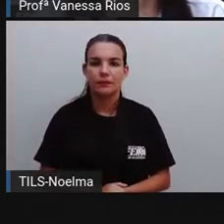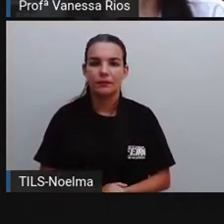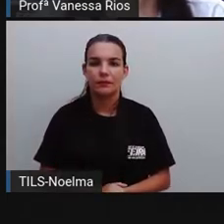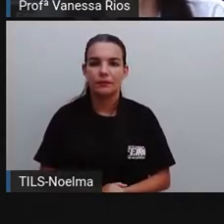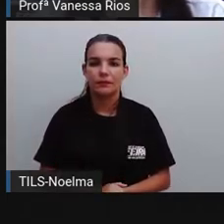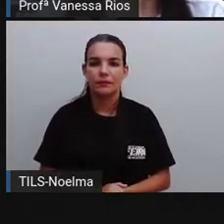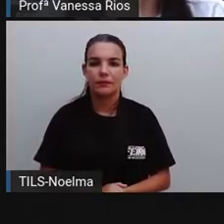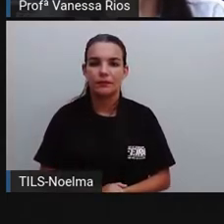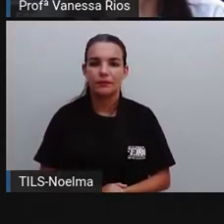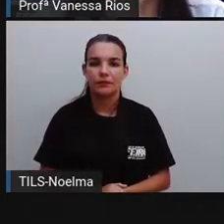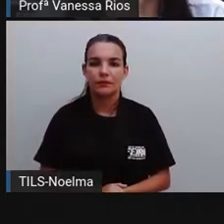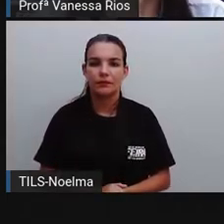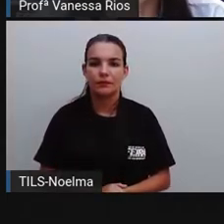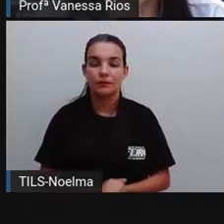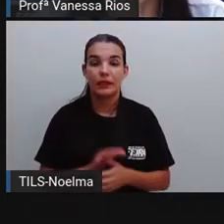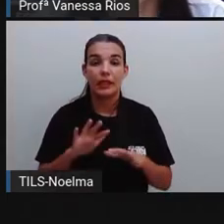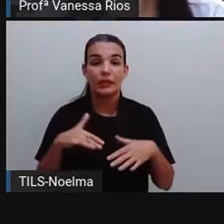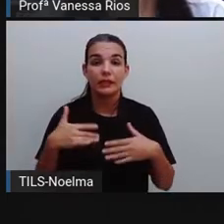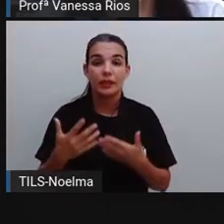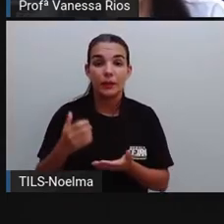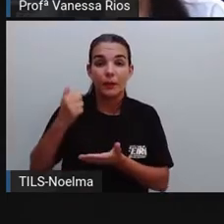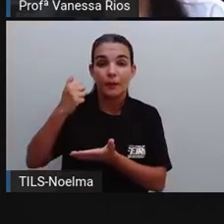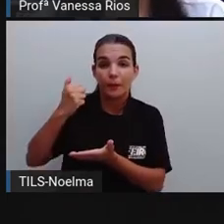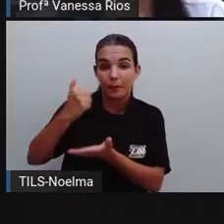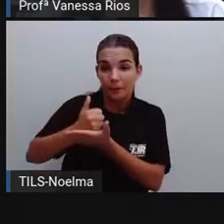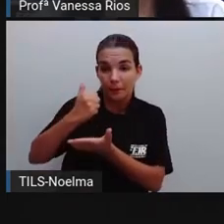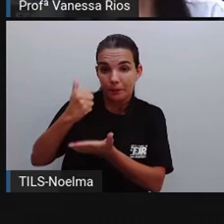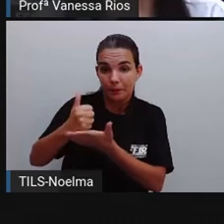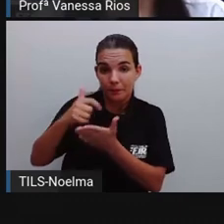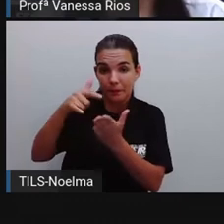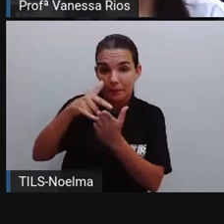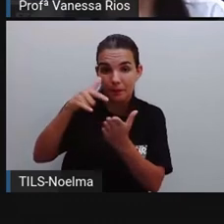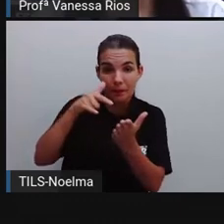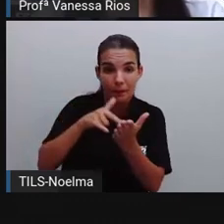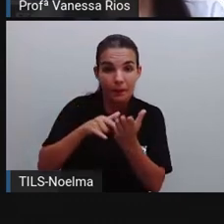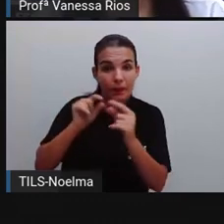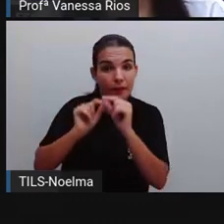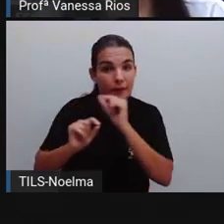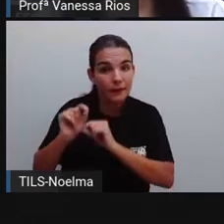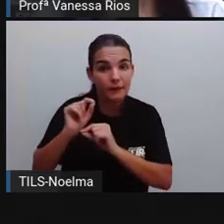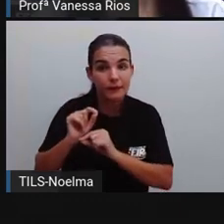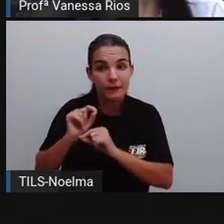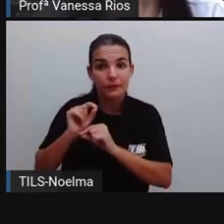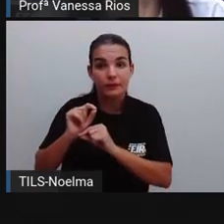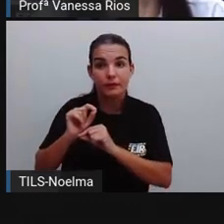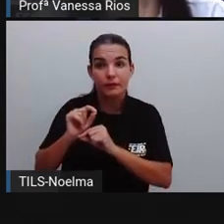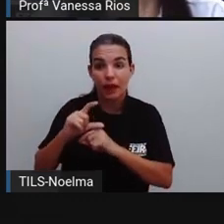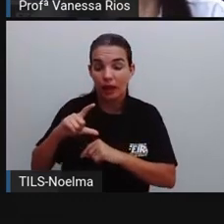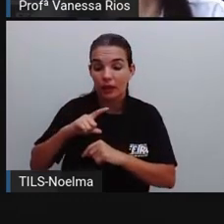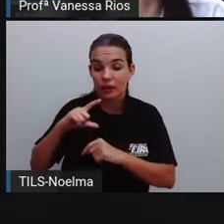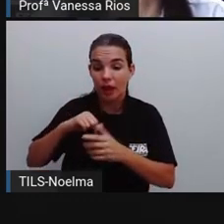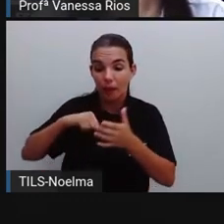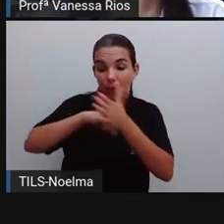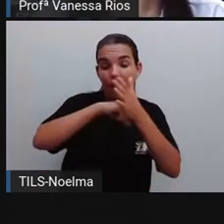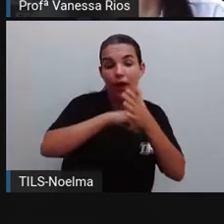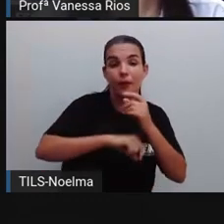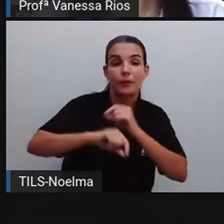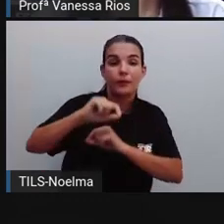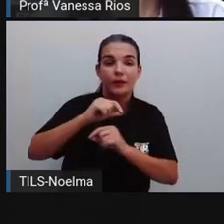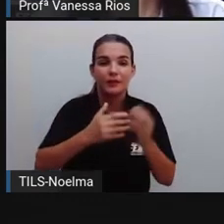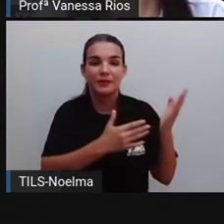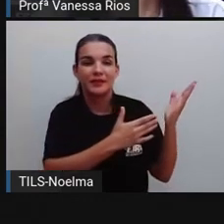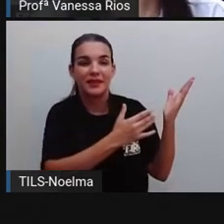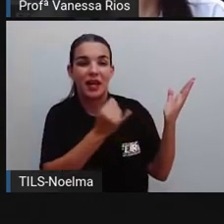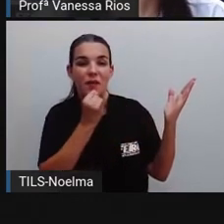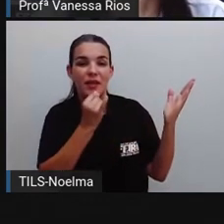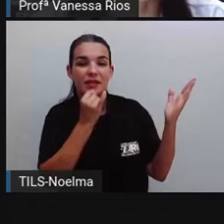E aí, as contas de luz refletem o impacto da instalação da energia solar fotovoltaica. A Pro